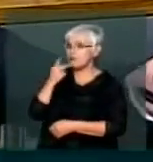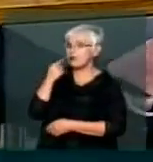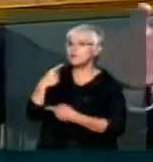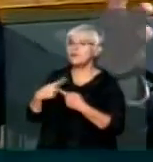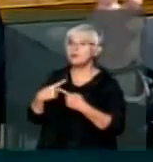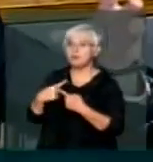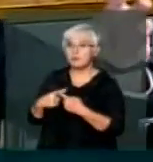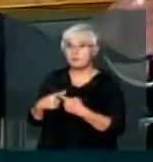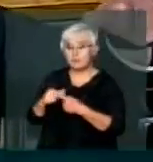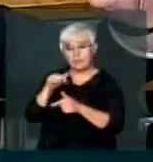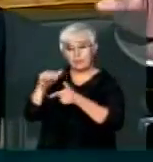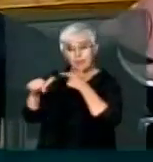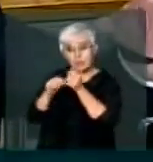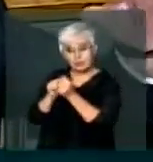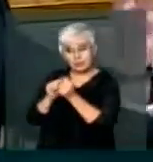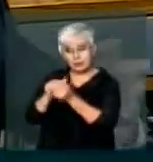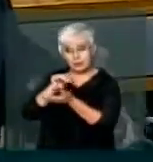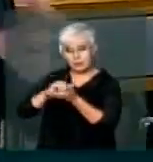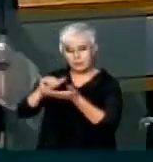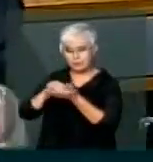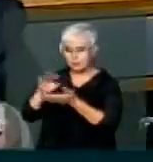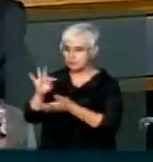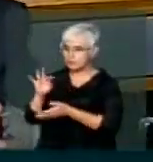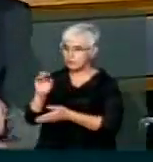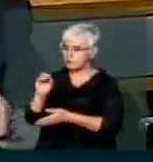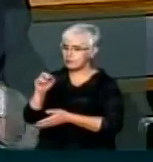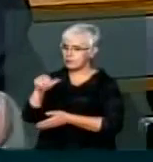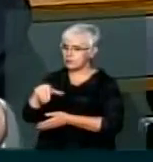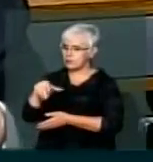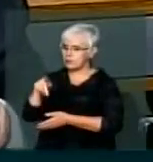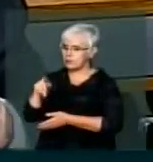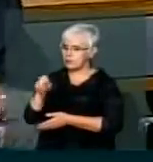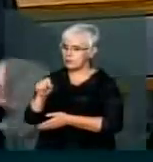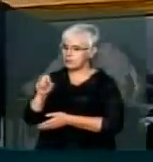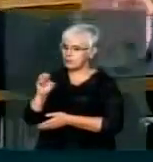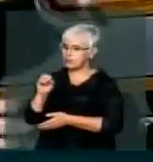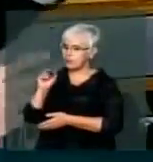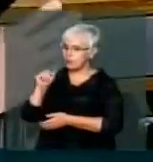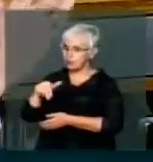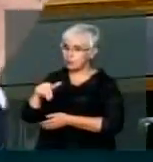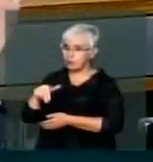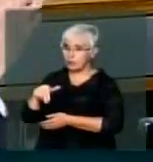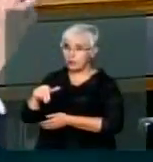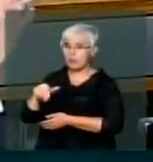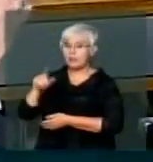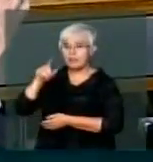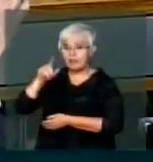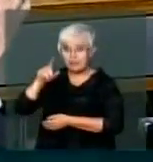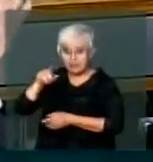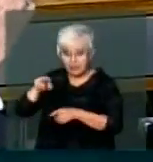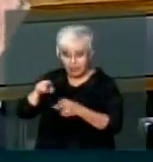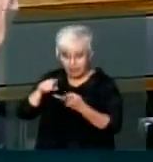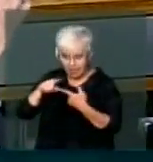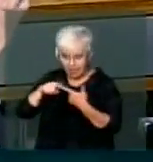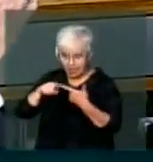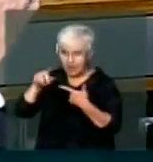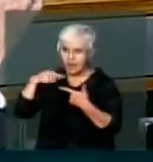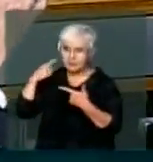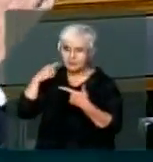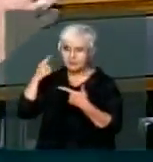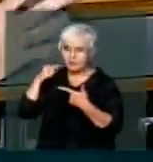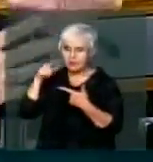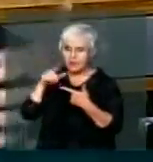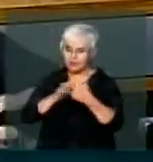Marcelo trabalhou com o escritório da Thompson Thompson advogou para Petrobras em